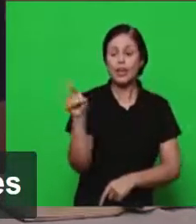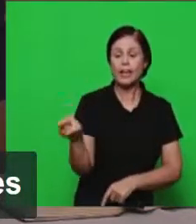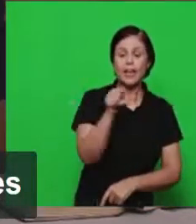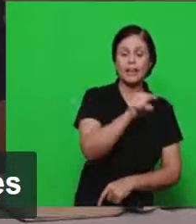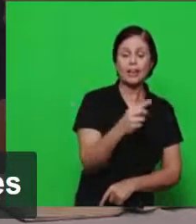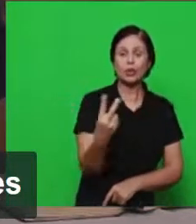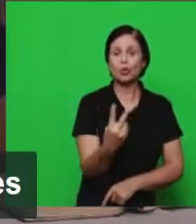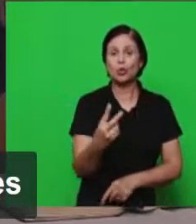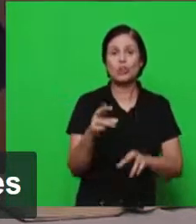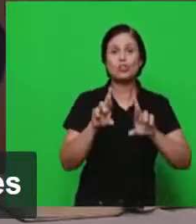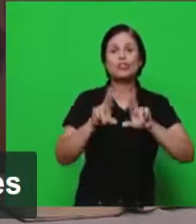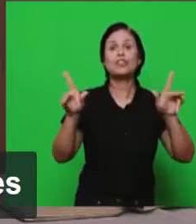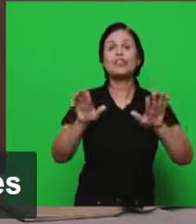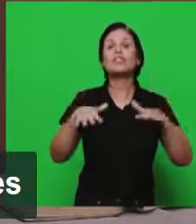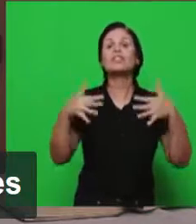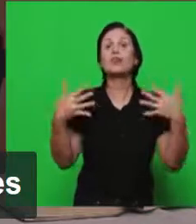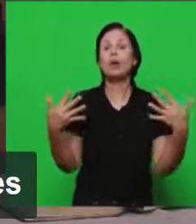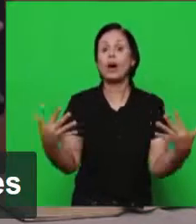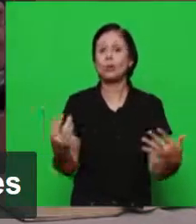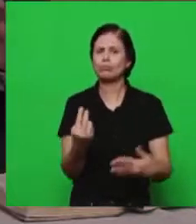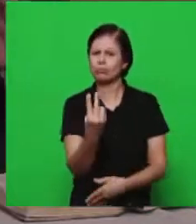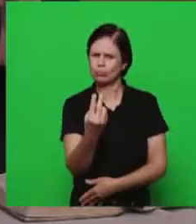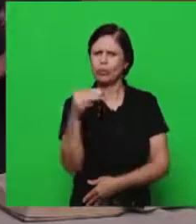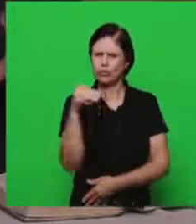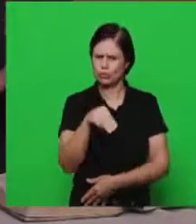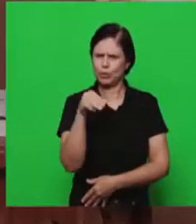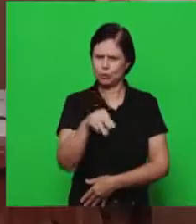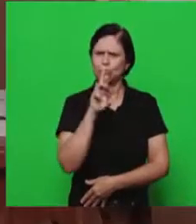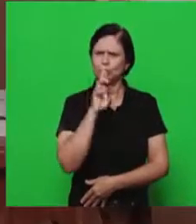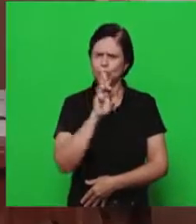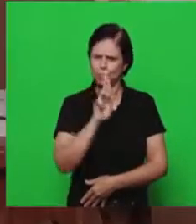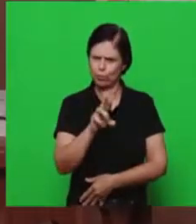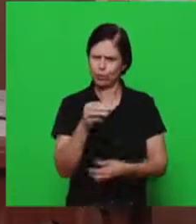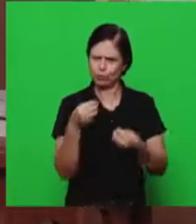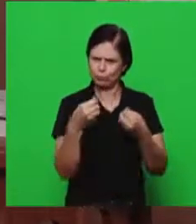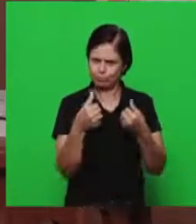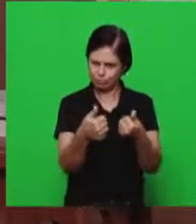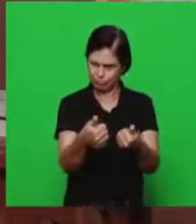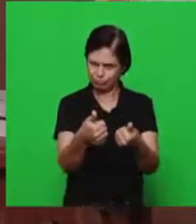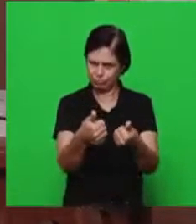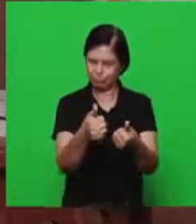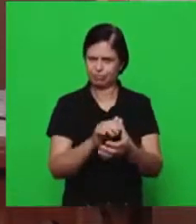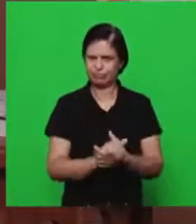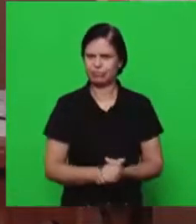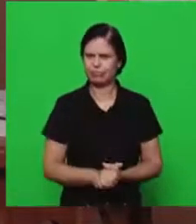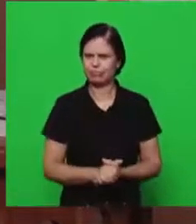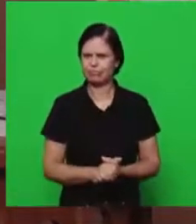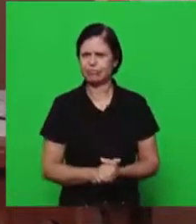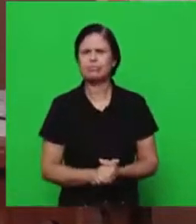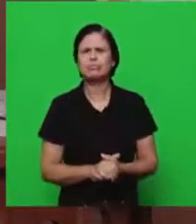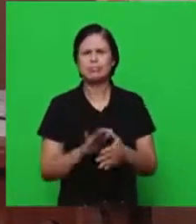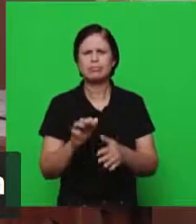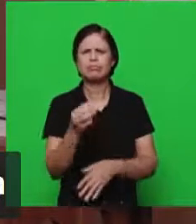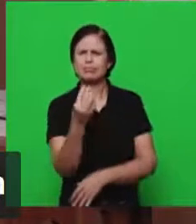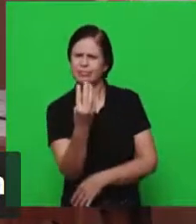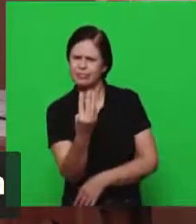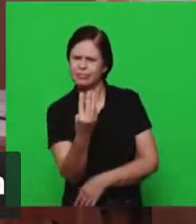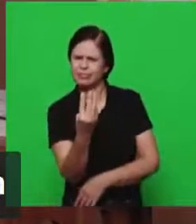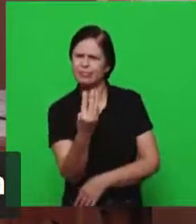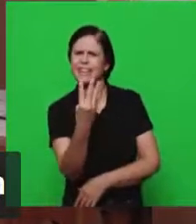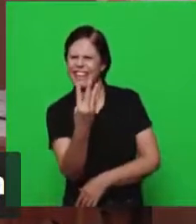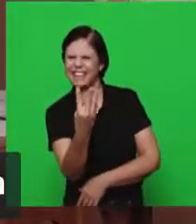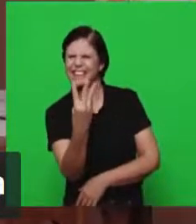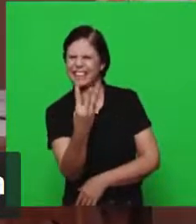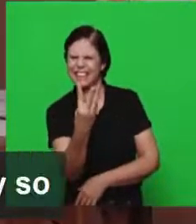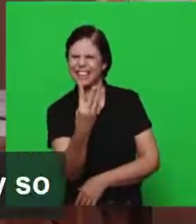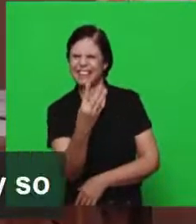textos e terão agora dois minutos para responder a essa pergunta e nós não mais um dois minutos